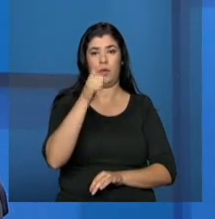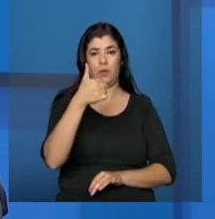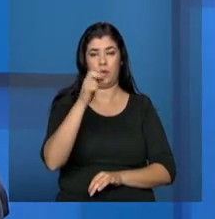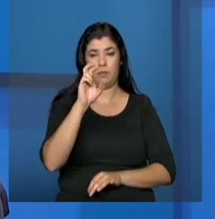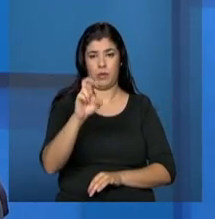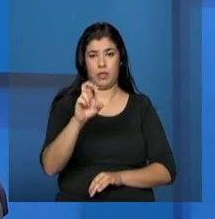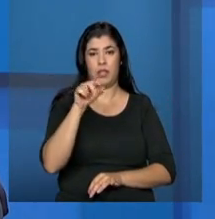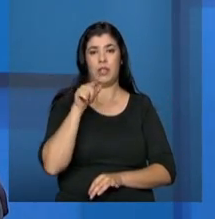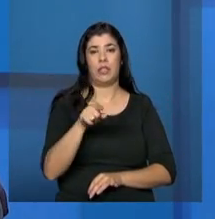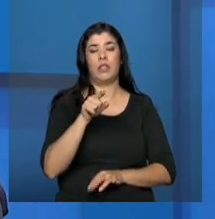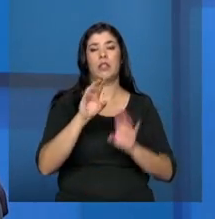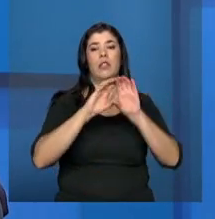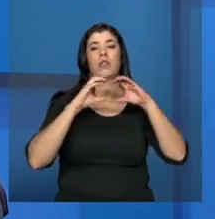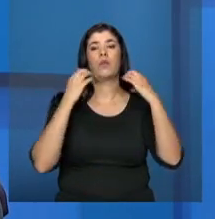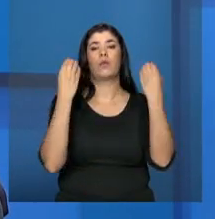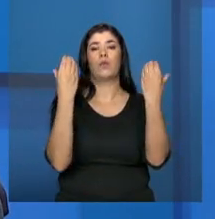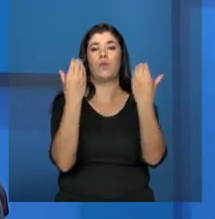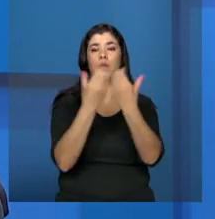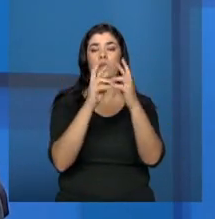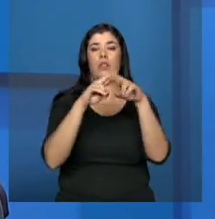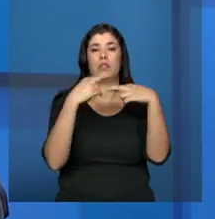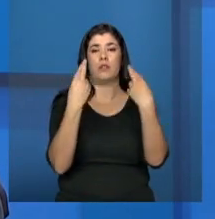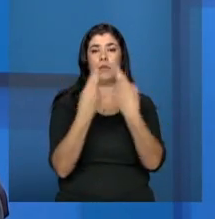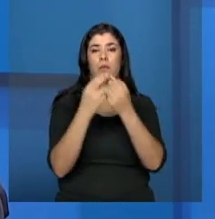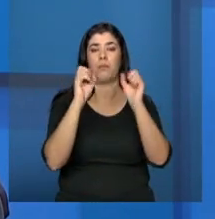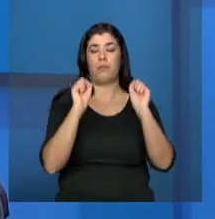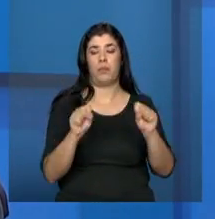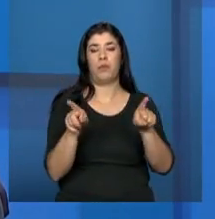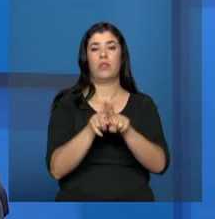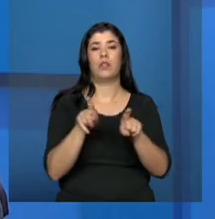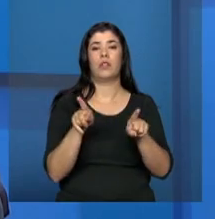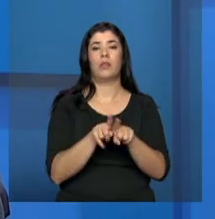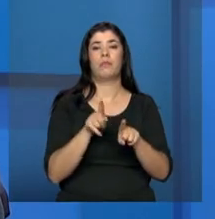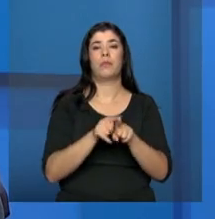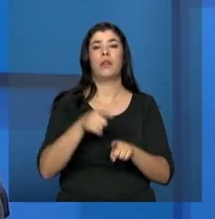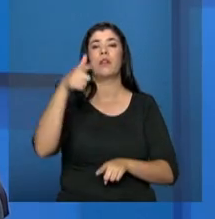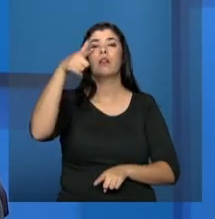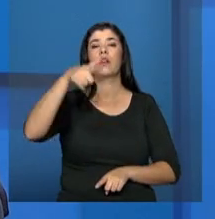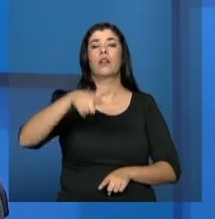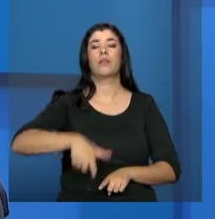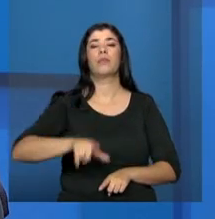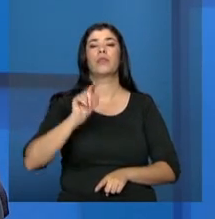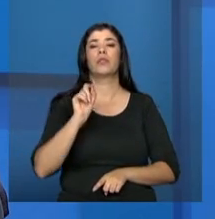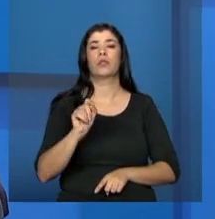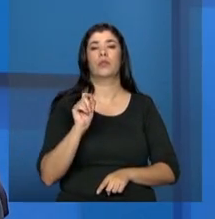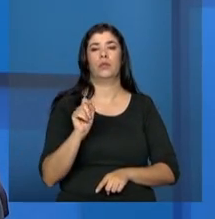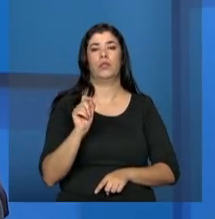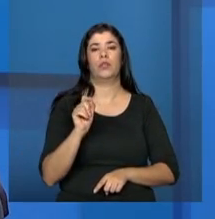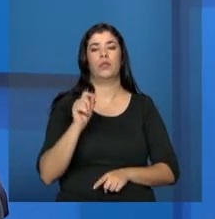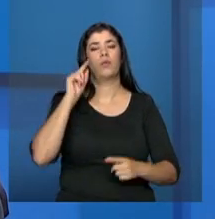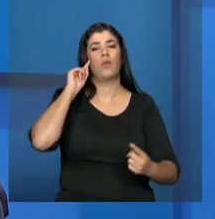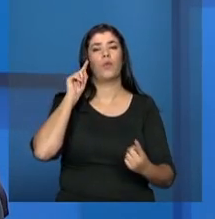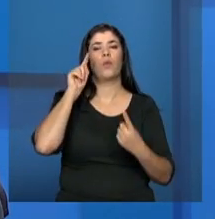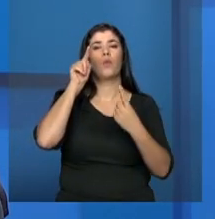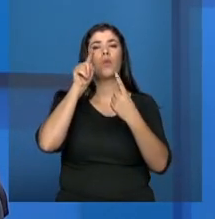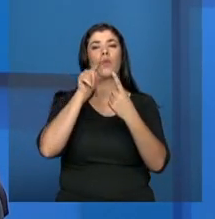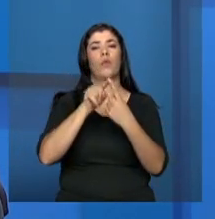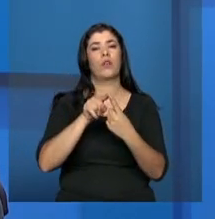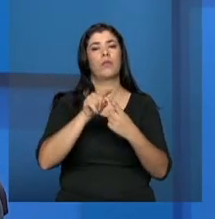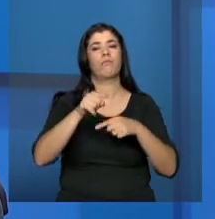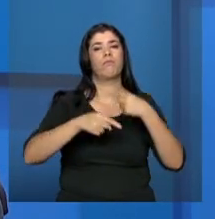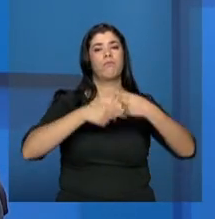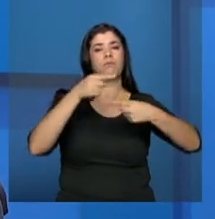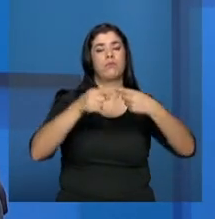conferência realizada em 2015, ela possa também repetir esta perspectiva, que é